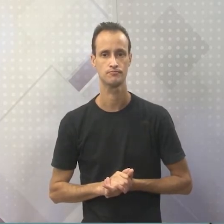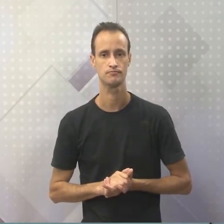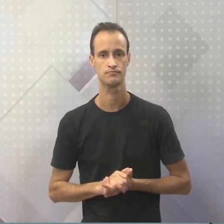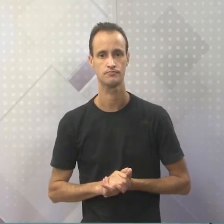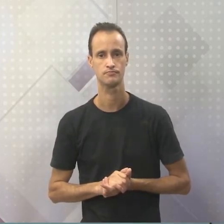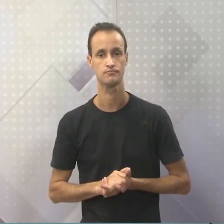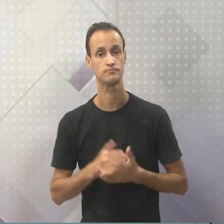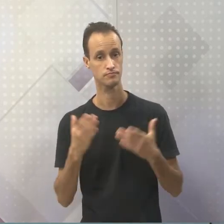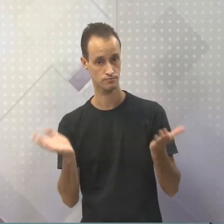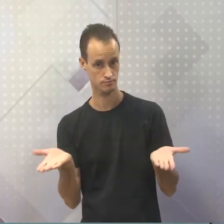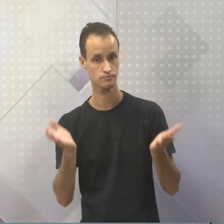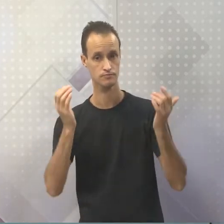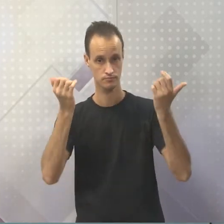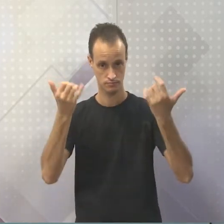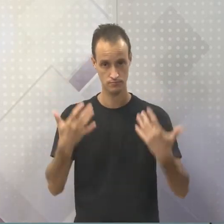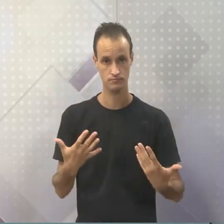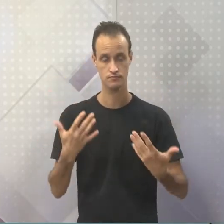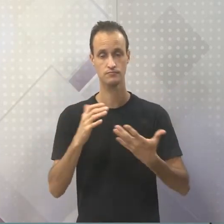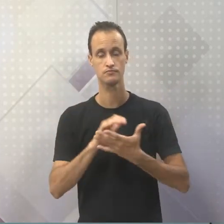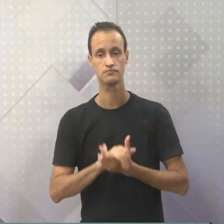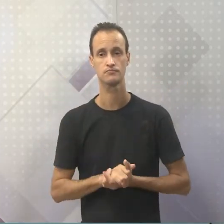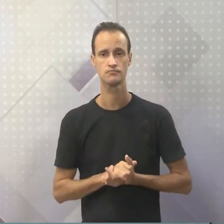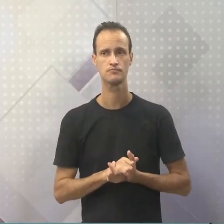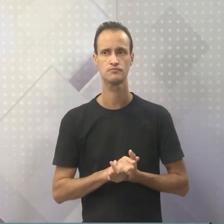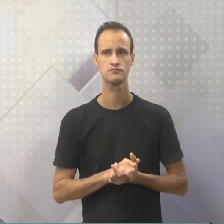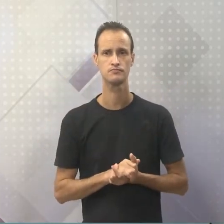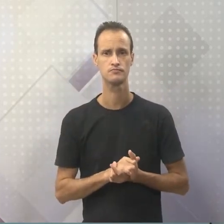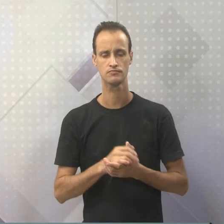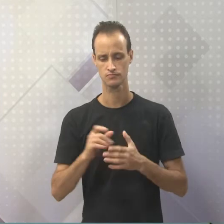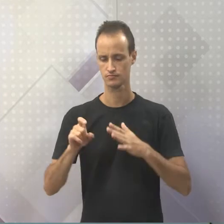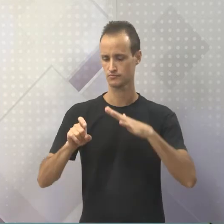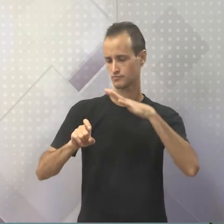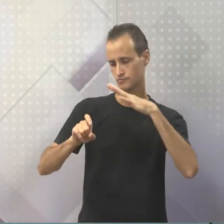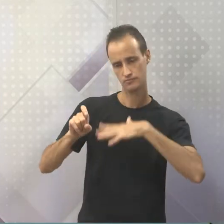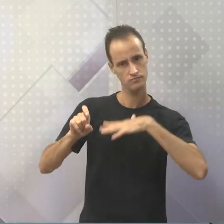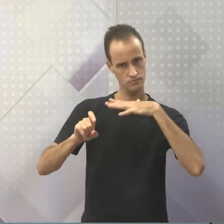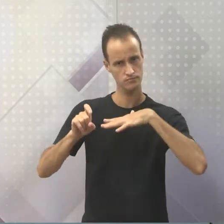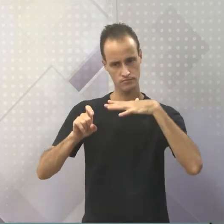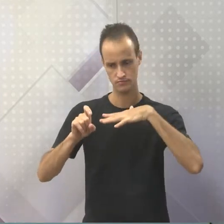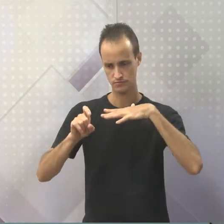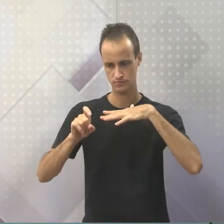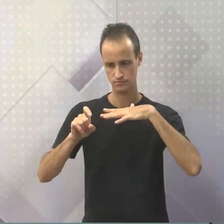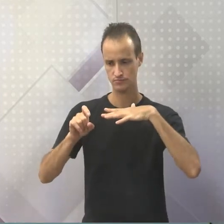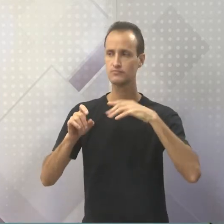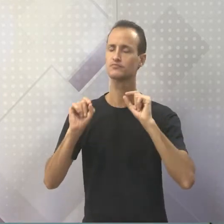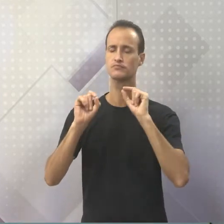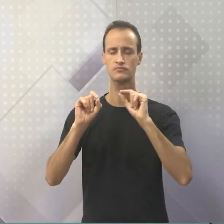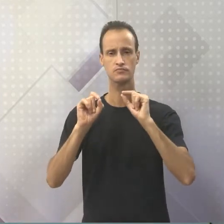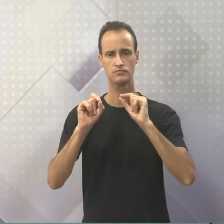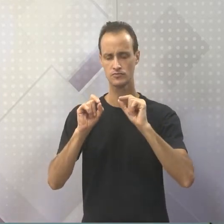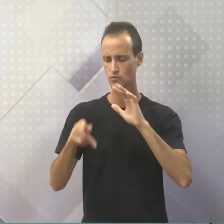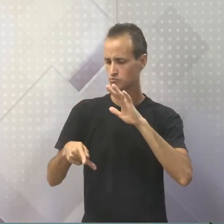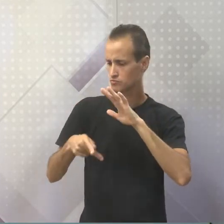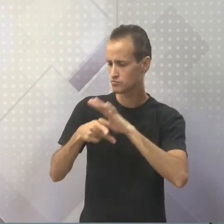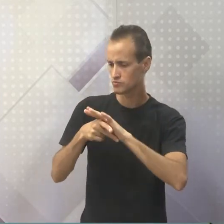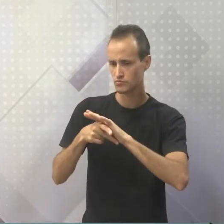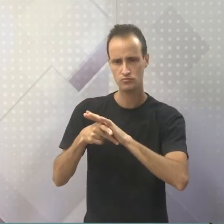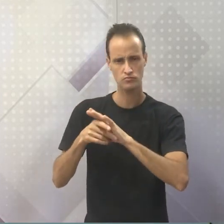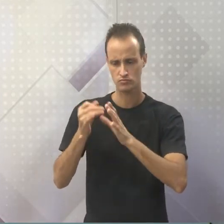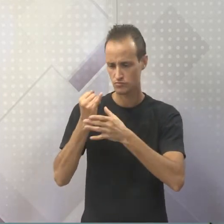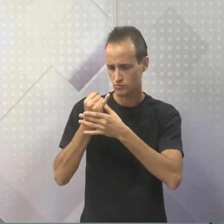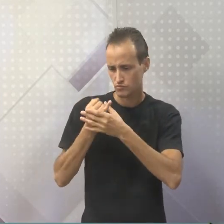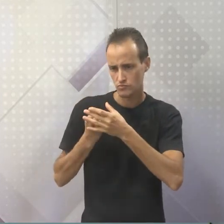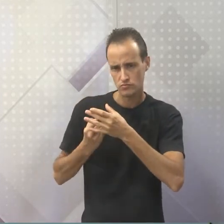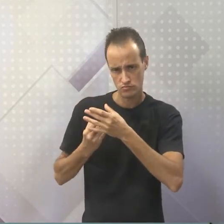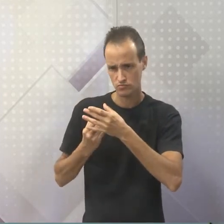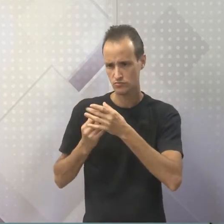Então, como eu falei para vocês, essa questão da mitologia, ela faz parte dessa questão mitológica